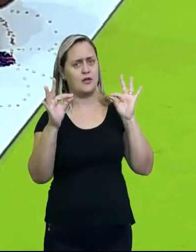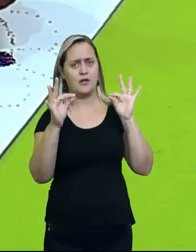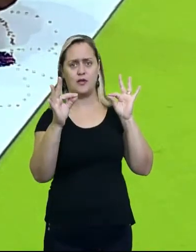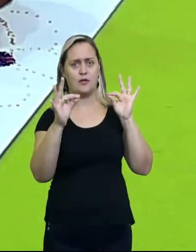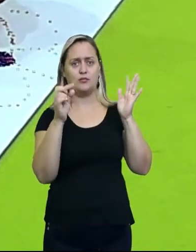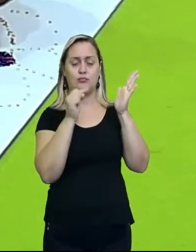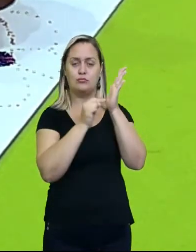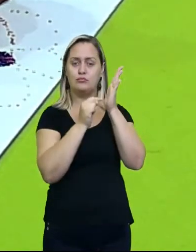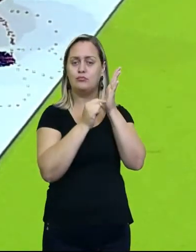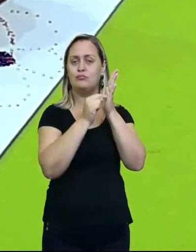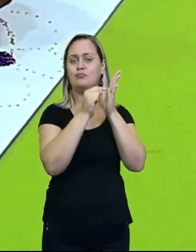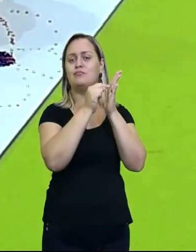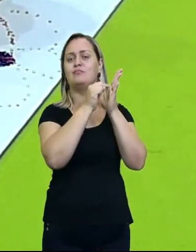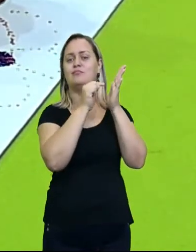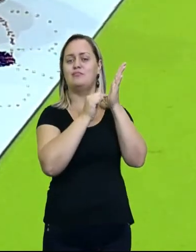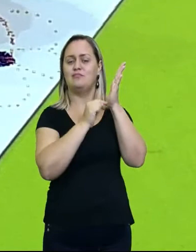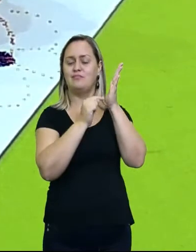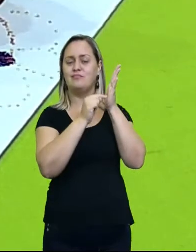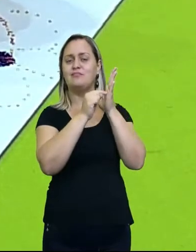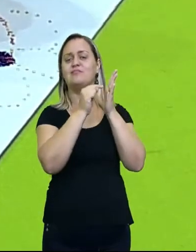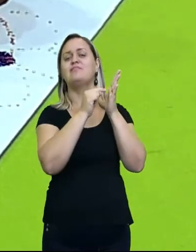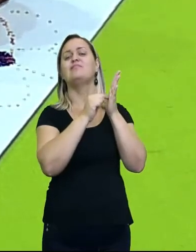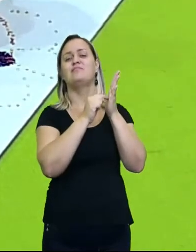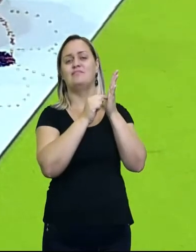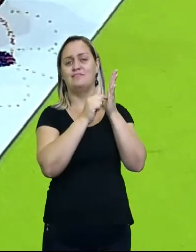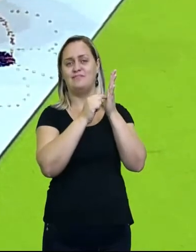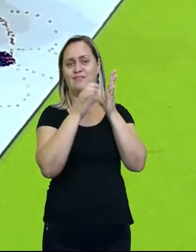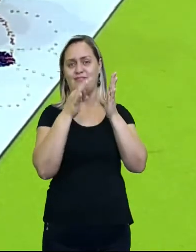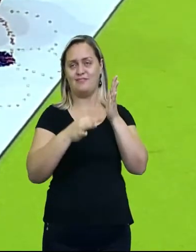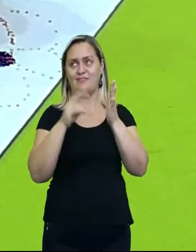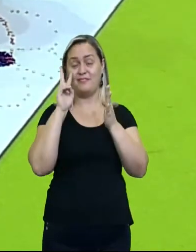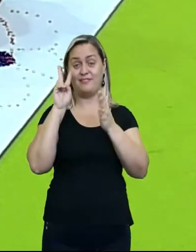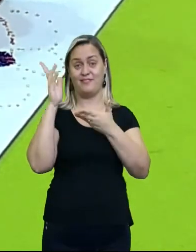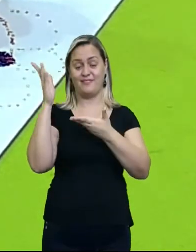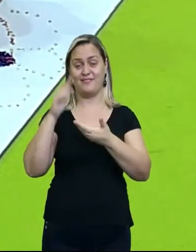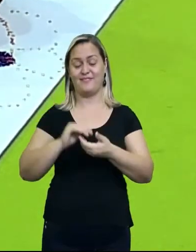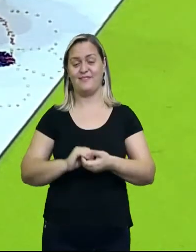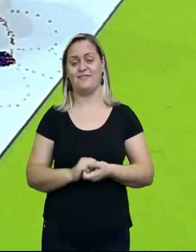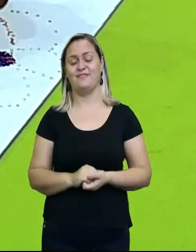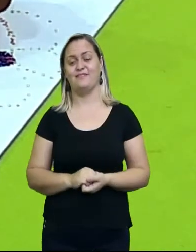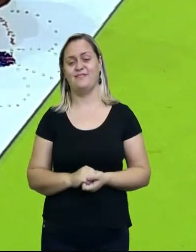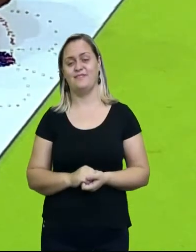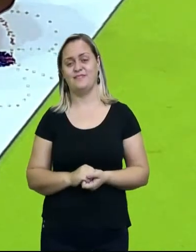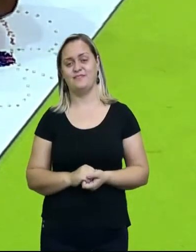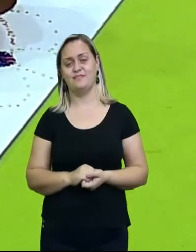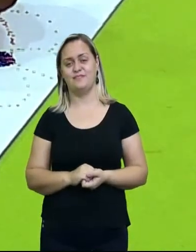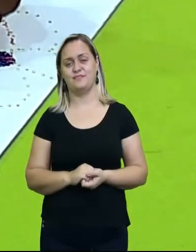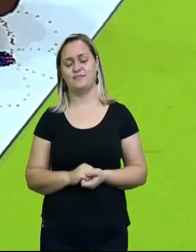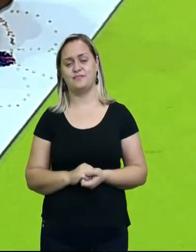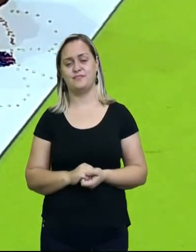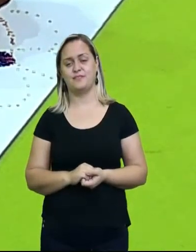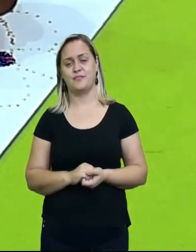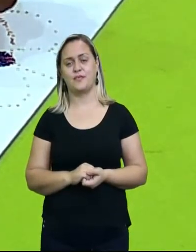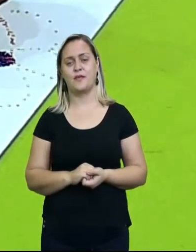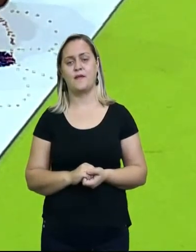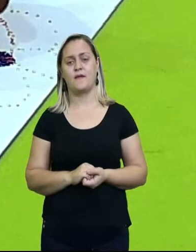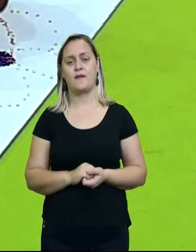que são, que é colorir, ou dar cor, ou pontilhar.